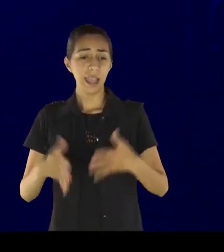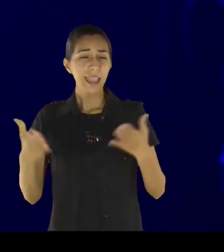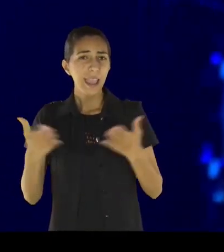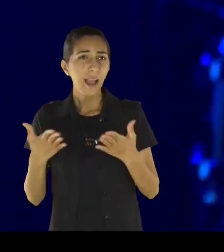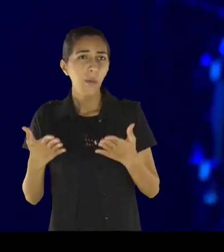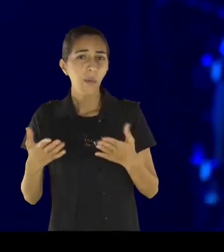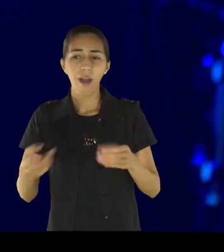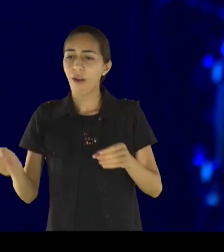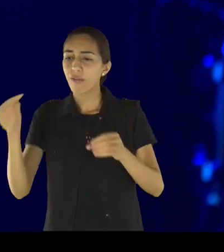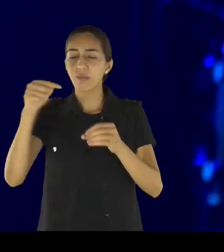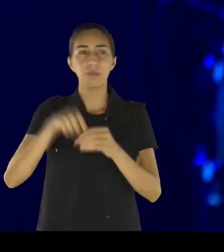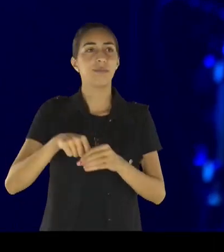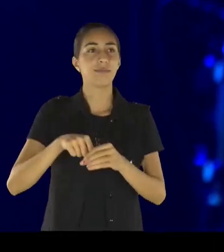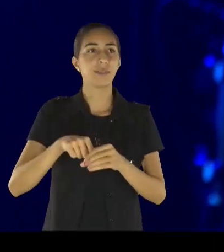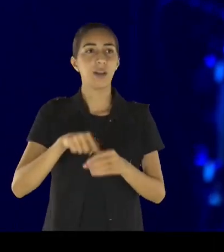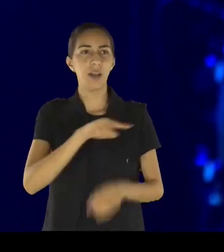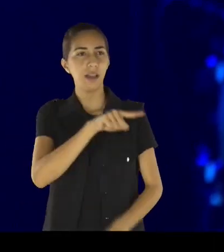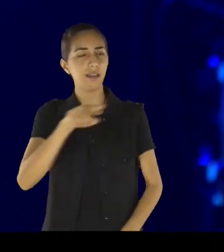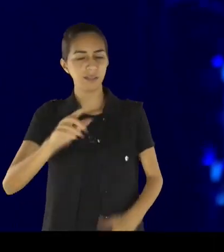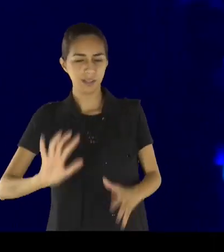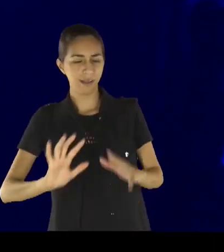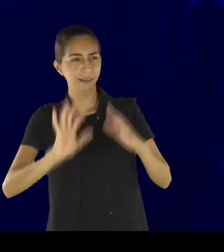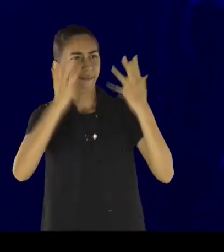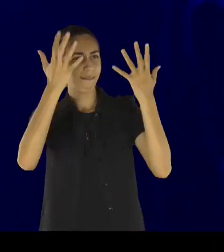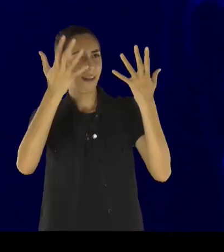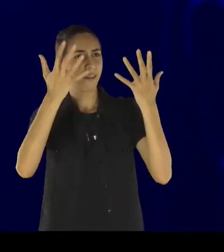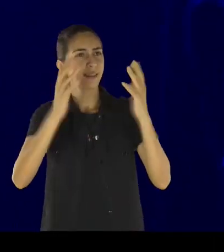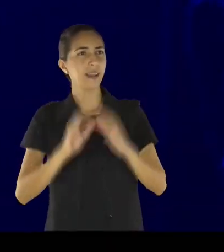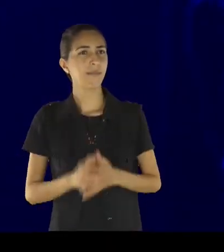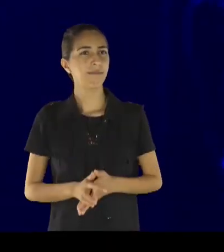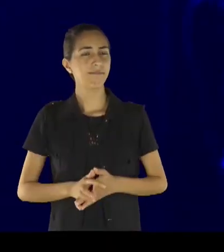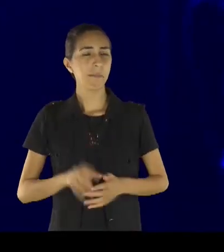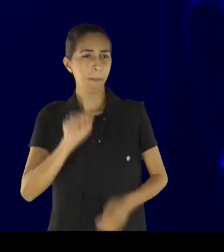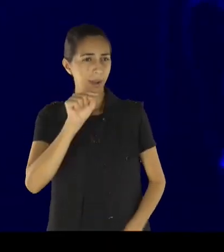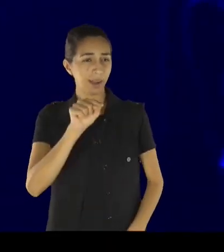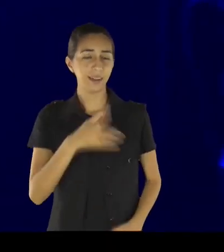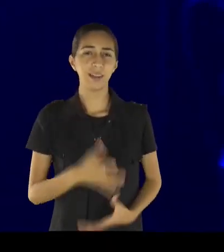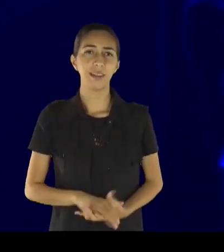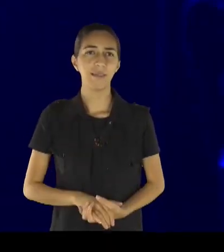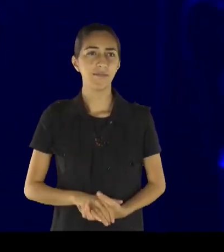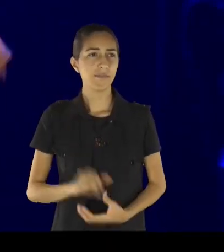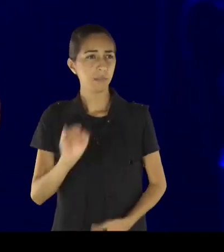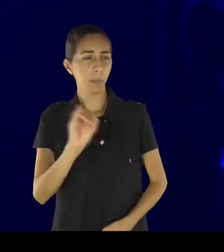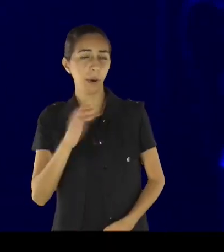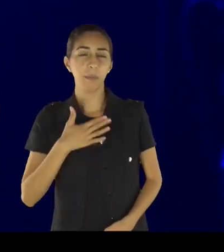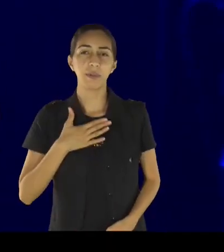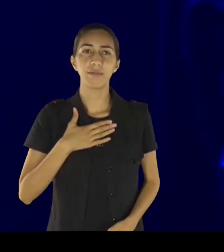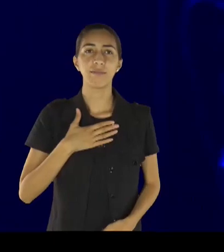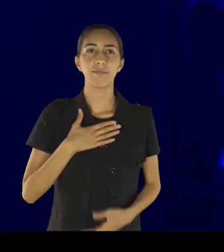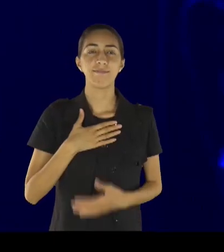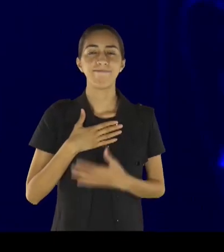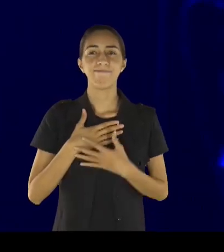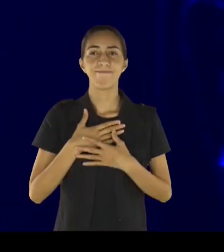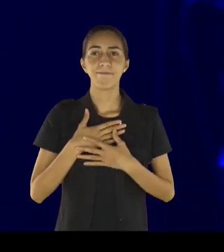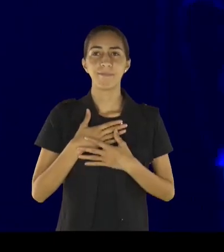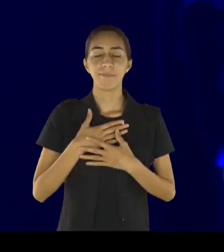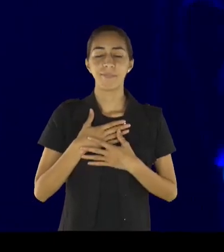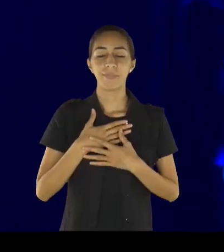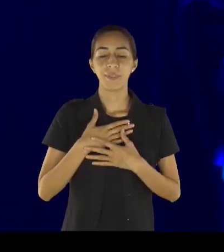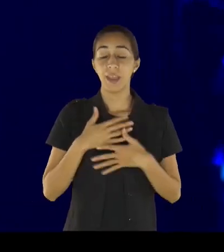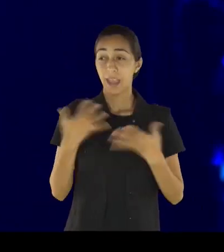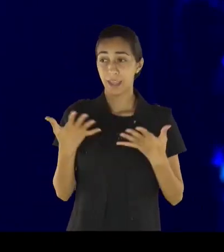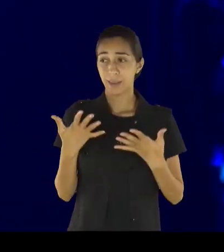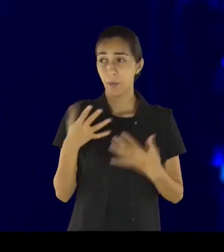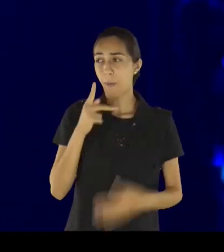e a gente deixa de desfrutar as coisas, porque a gente não entende, que tudo que Deus tem é nosso, e a gente pode desfrutar, pela